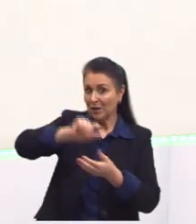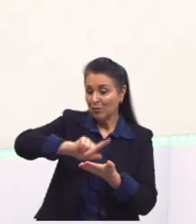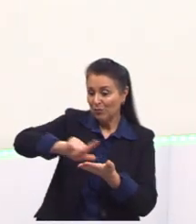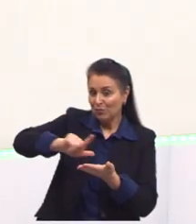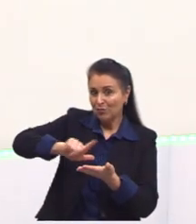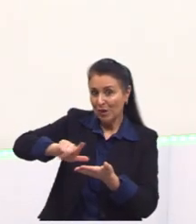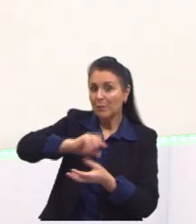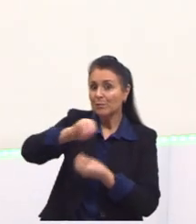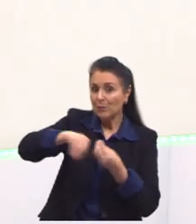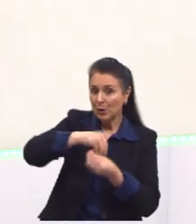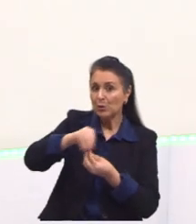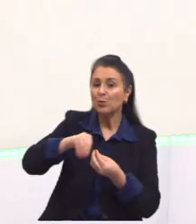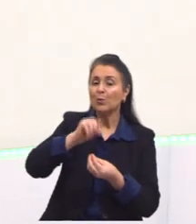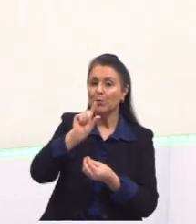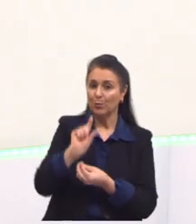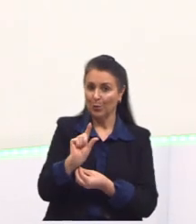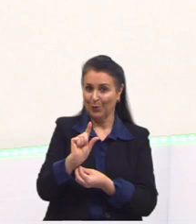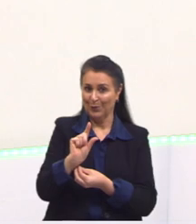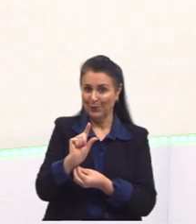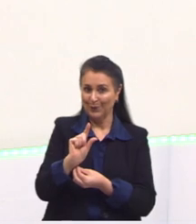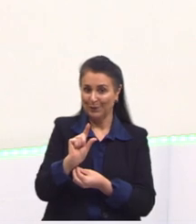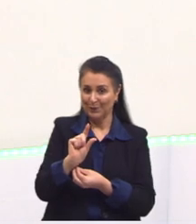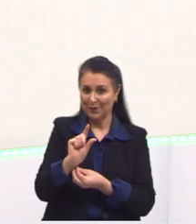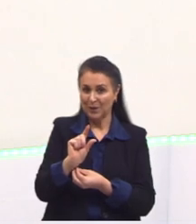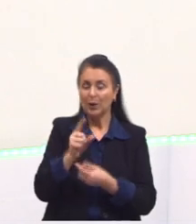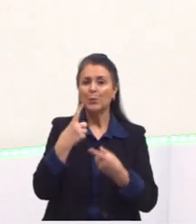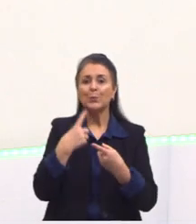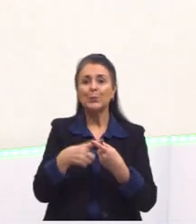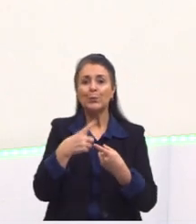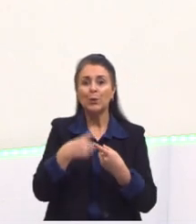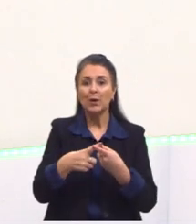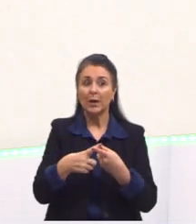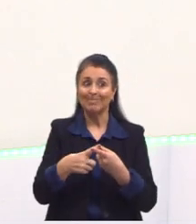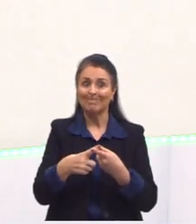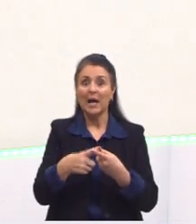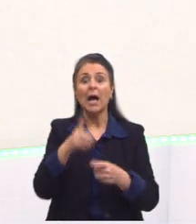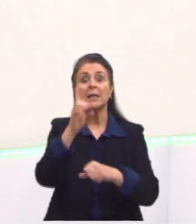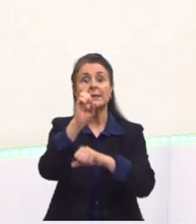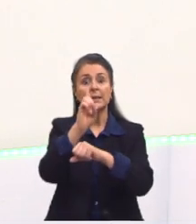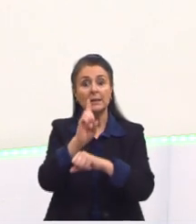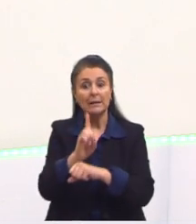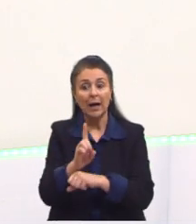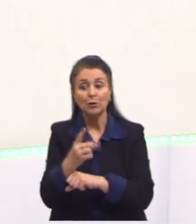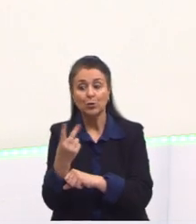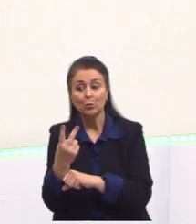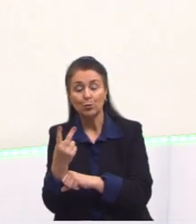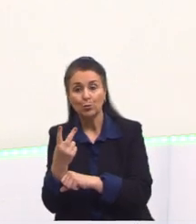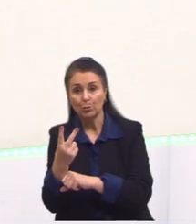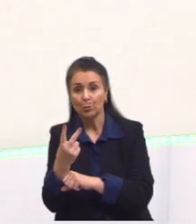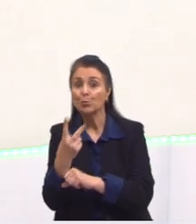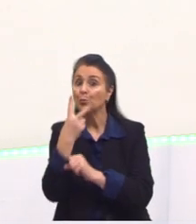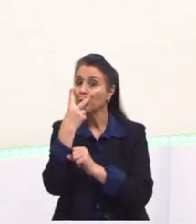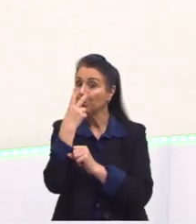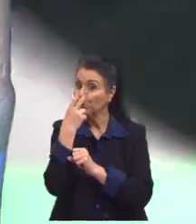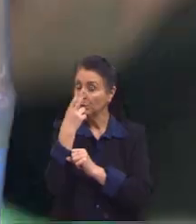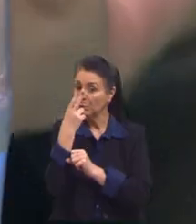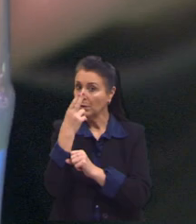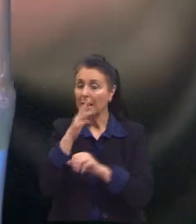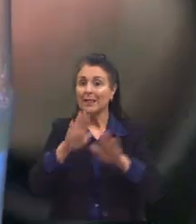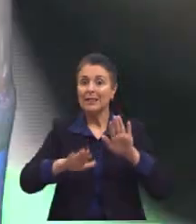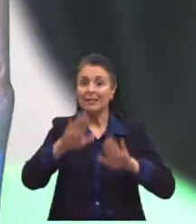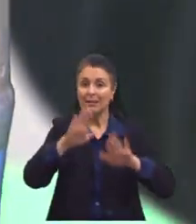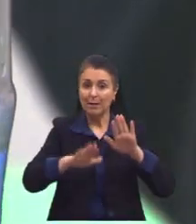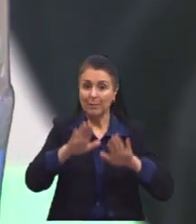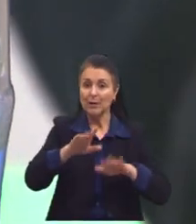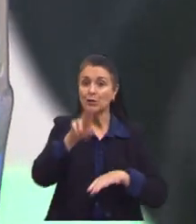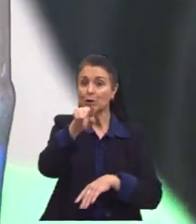ele acabou misturando a água e o detergente, justamente por, provavelmente, a densidade dos dois serem muito próximas. Dependendo do detergente